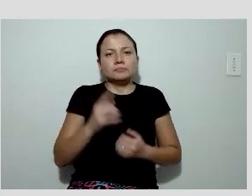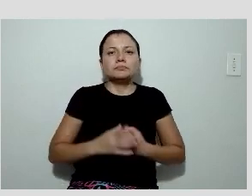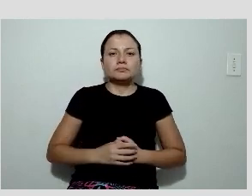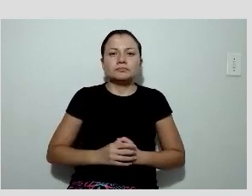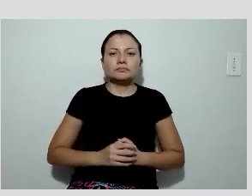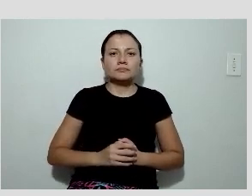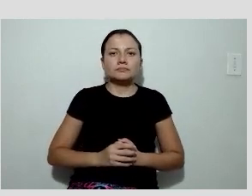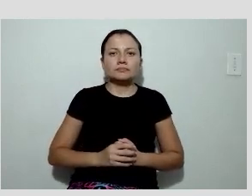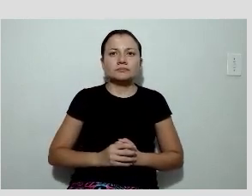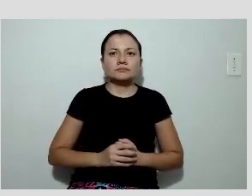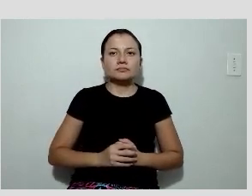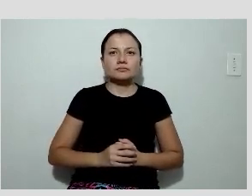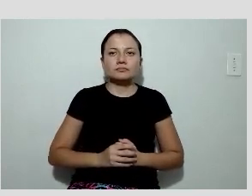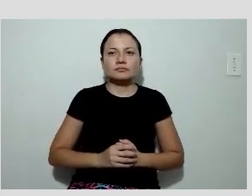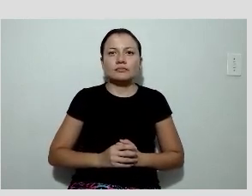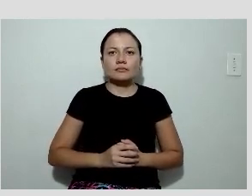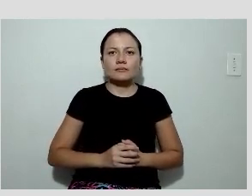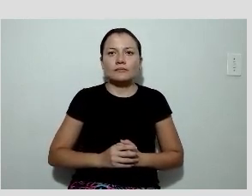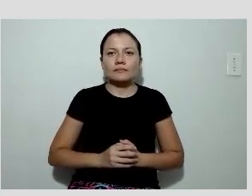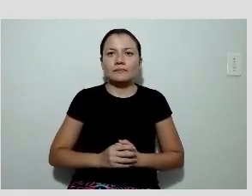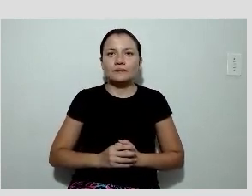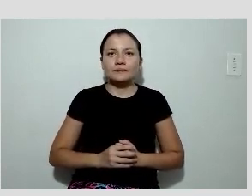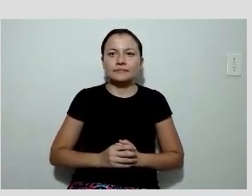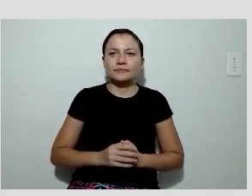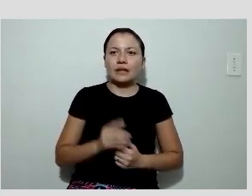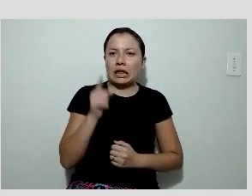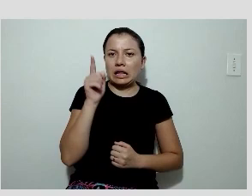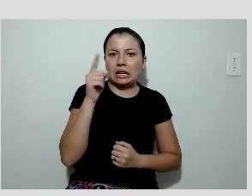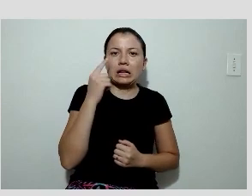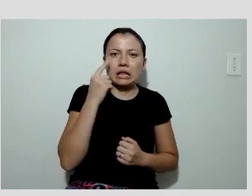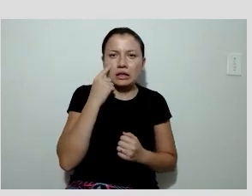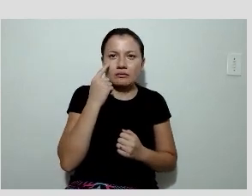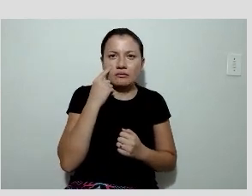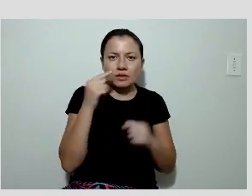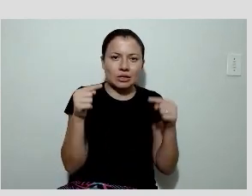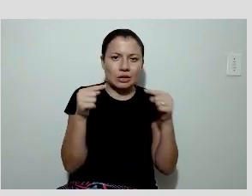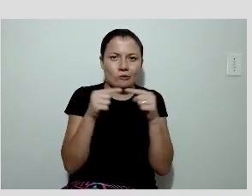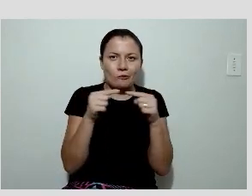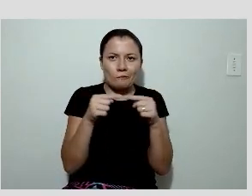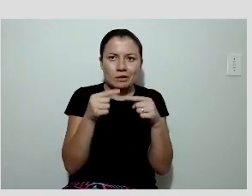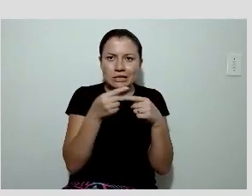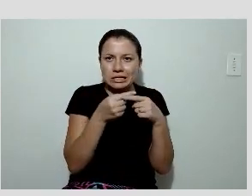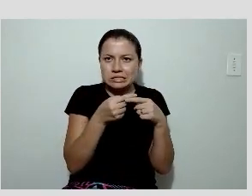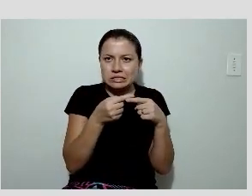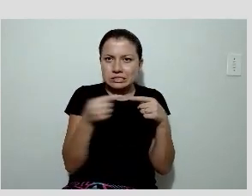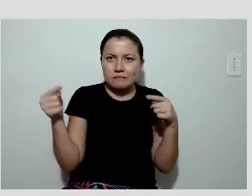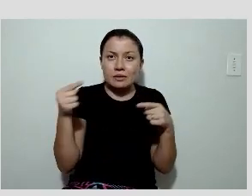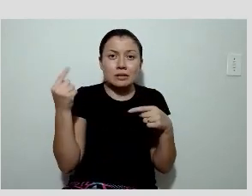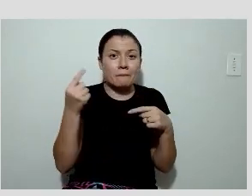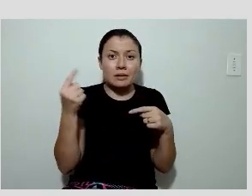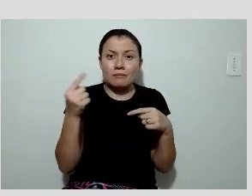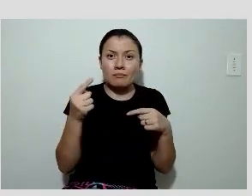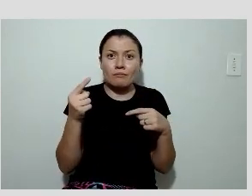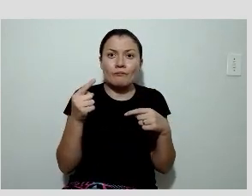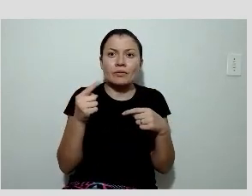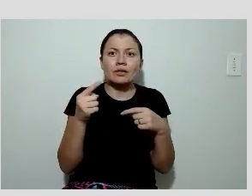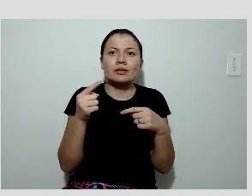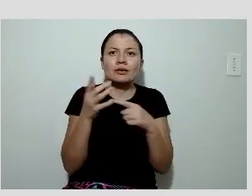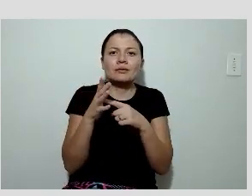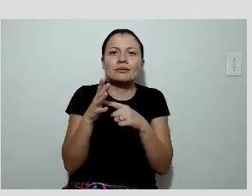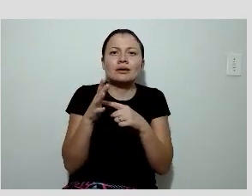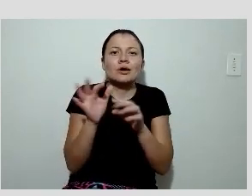Aqui são algumas imagens da nossa semana, a primeira semana quando o aparelho foi instalado no setor,